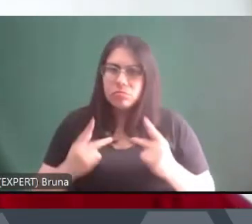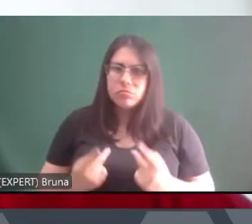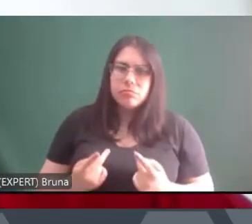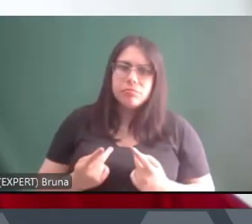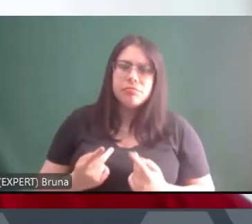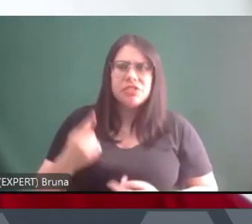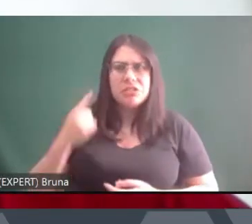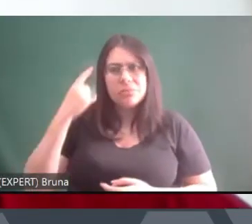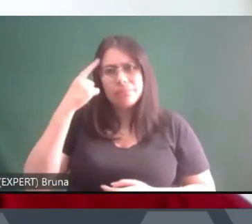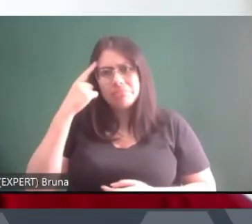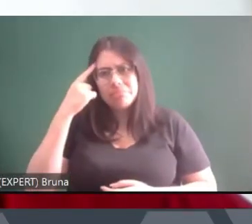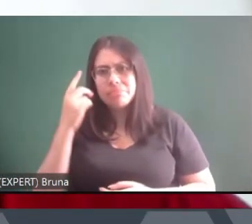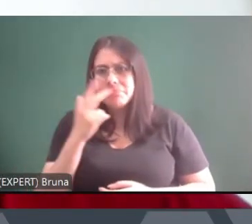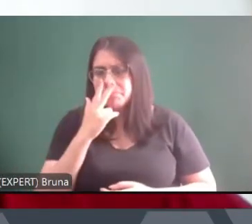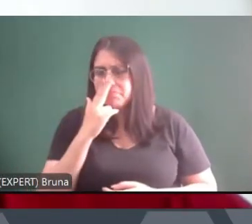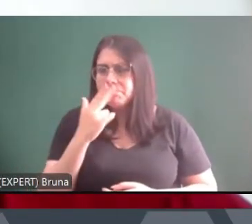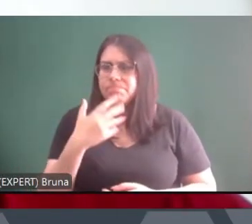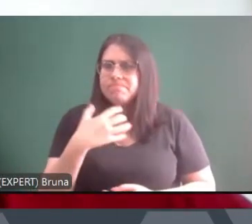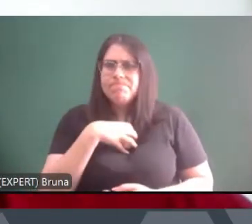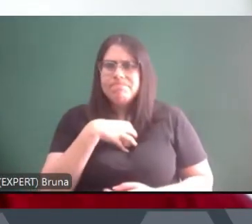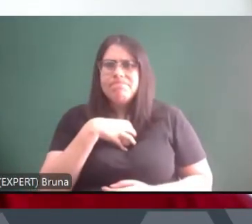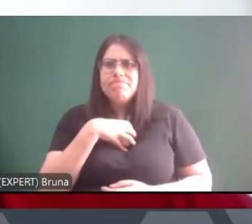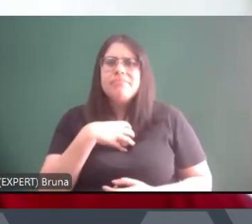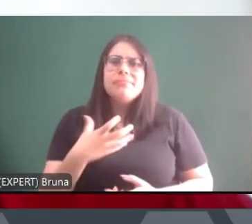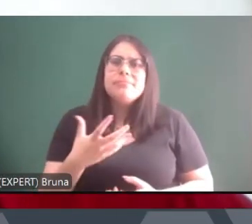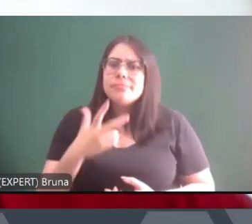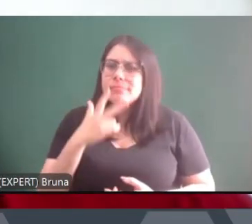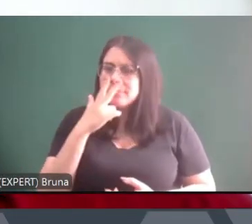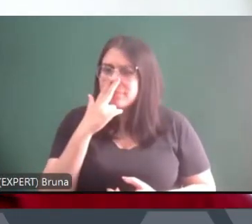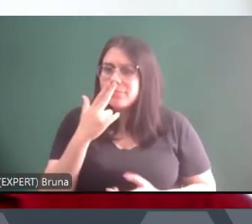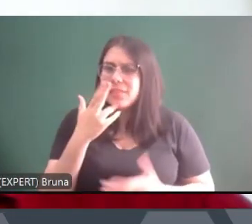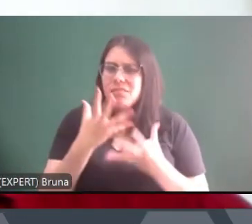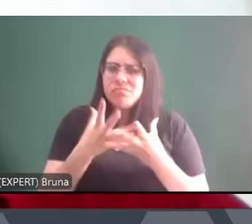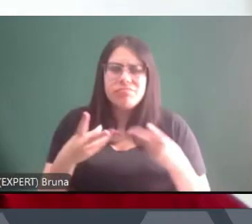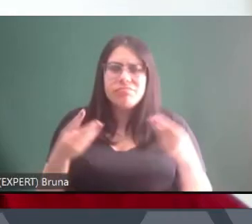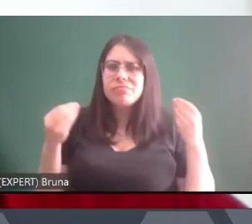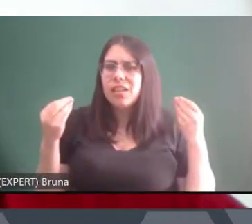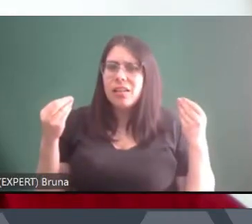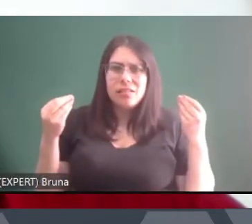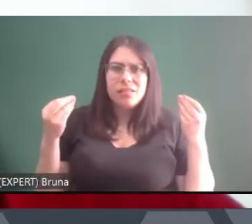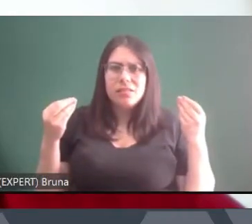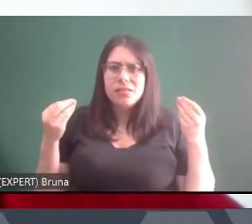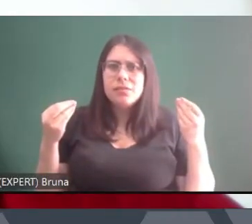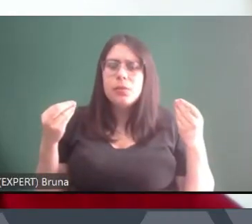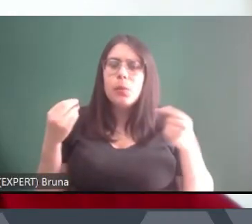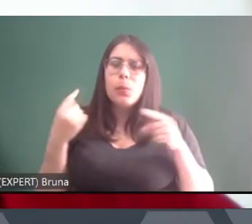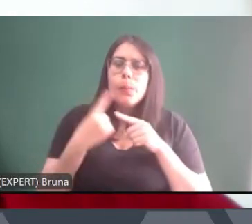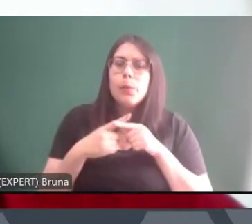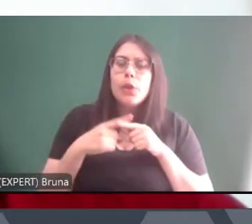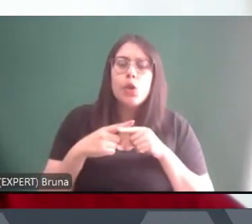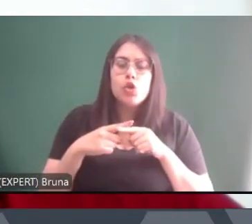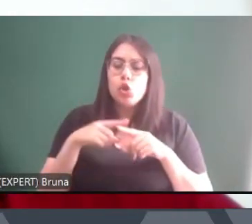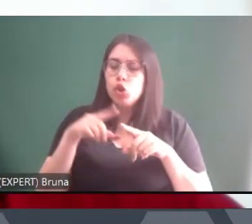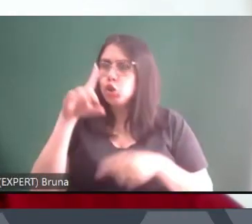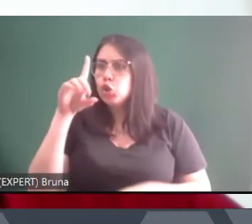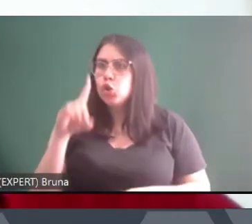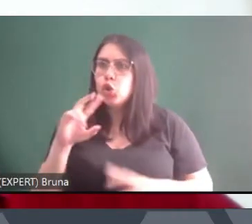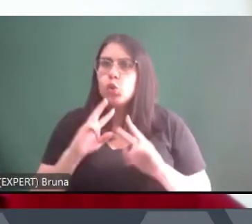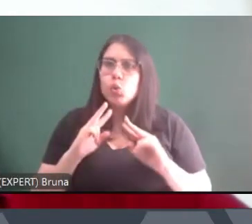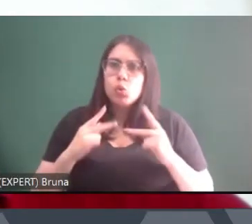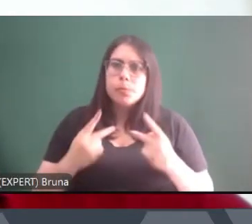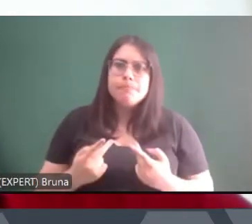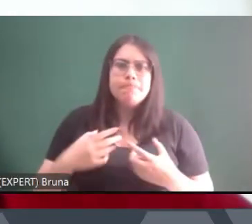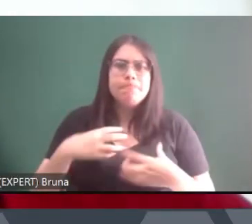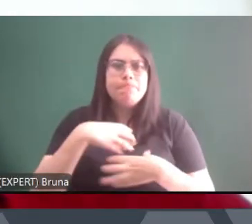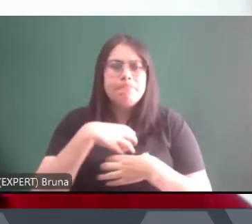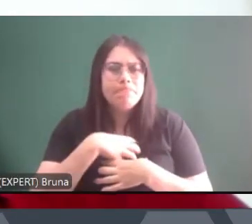já começa, parece, a nossa sensação é que já começa perdendo o debate, né? O tema direitos humanos, ele causa,